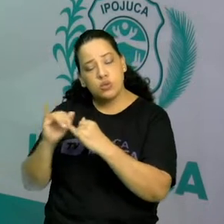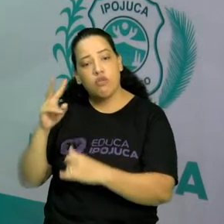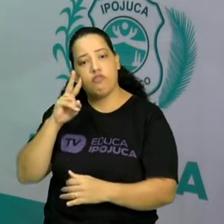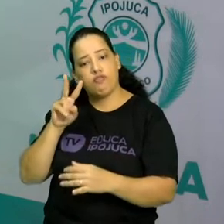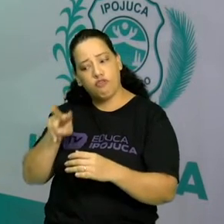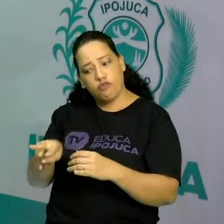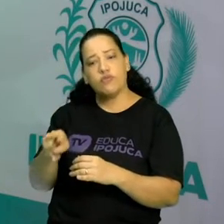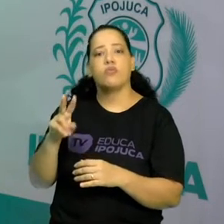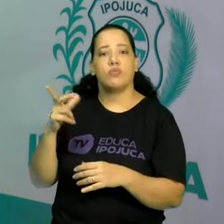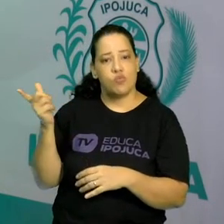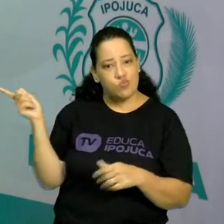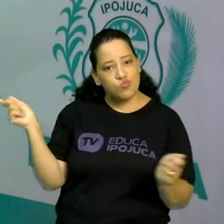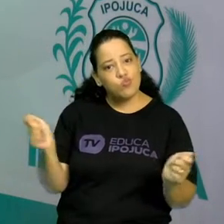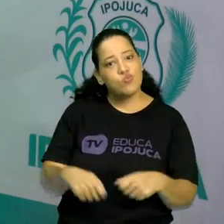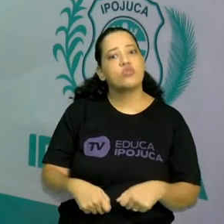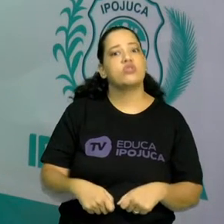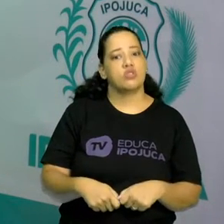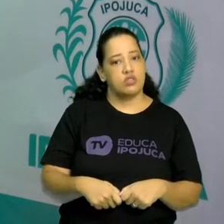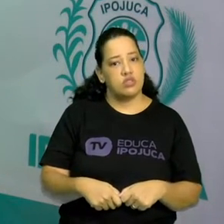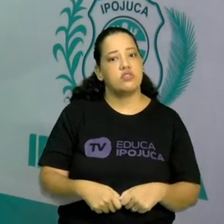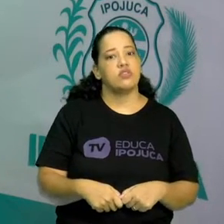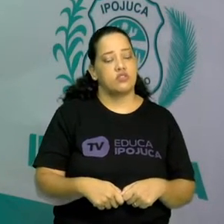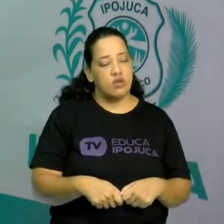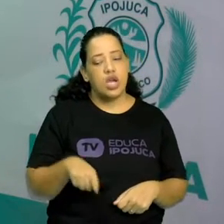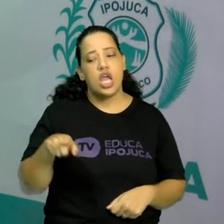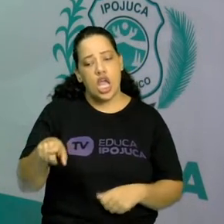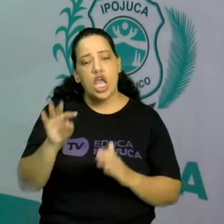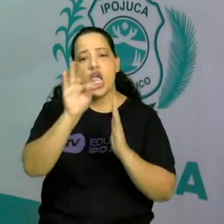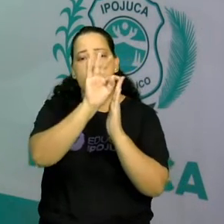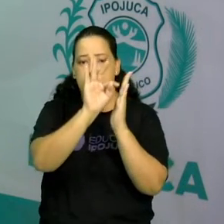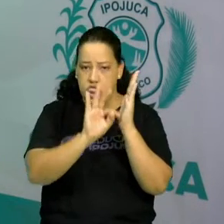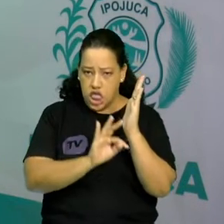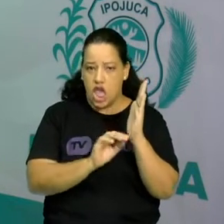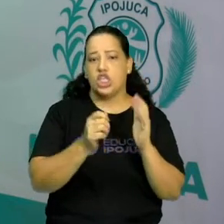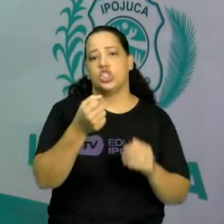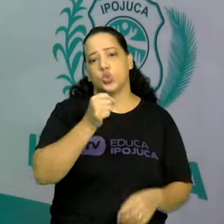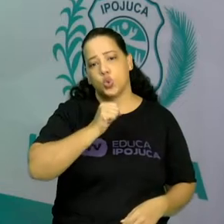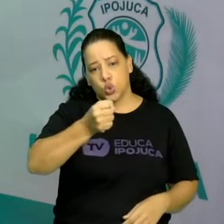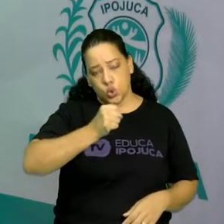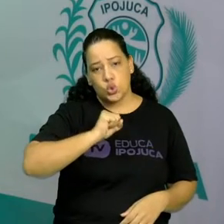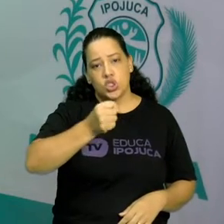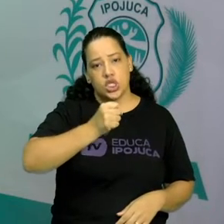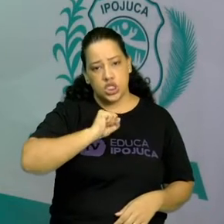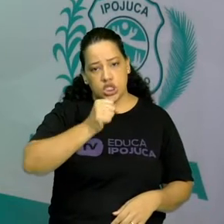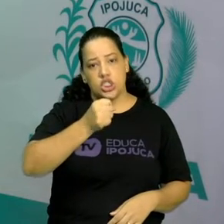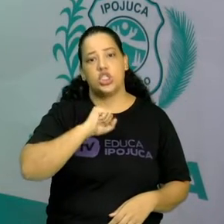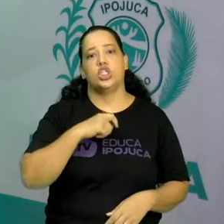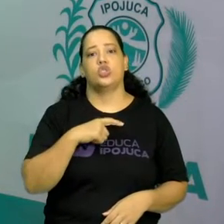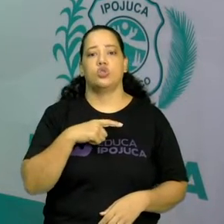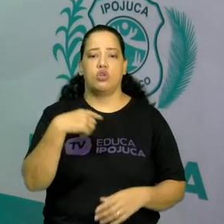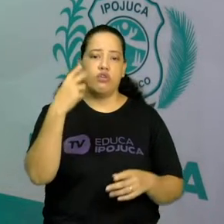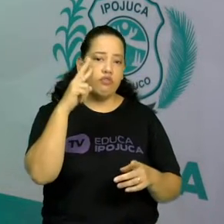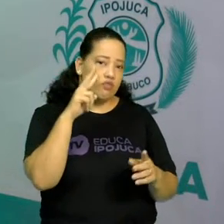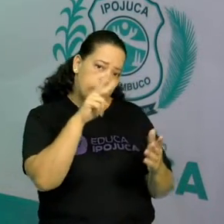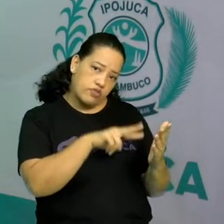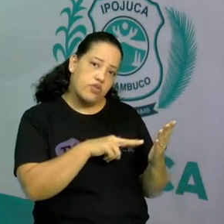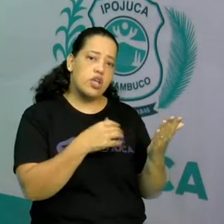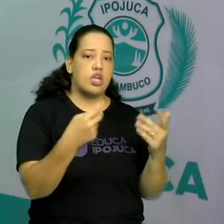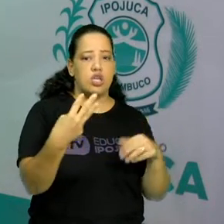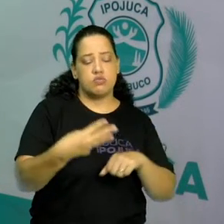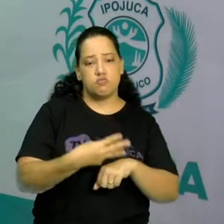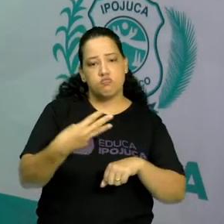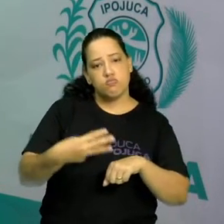impressas, mas continuam sendo textos jornalísticos pela internet. Que a gente recebe lá no nosso WhatsApp,